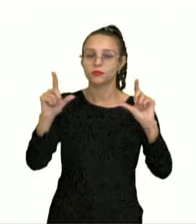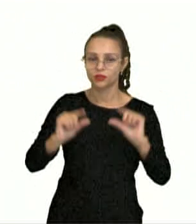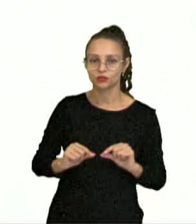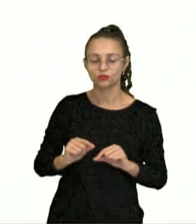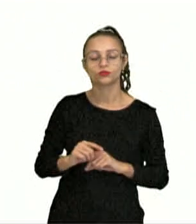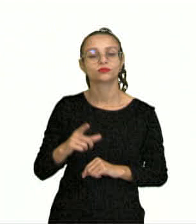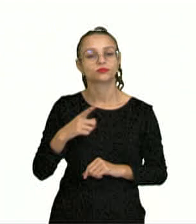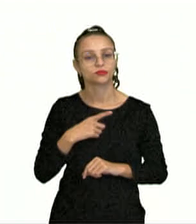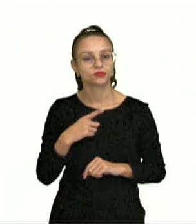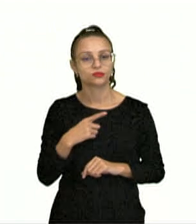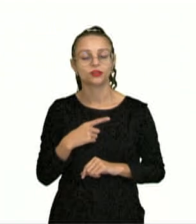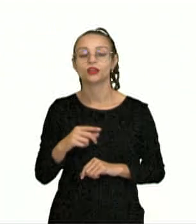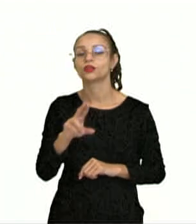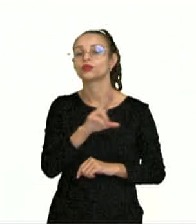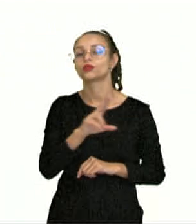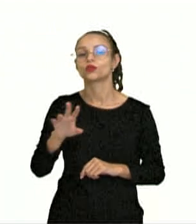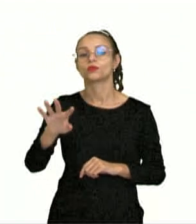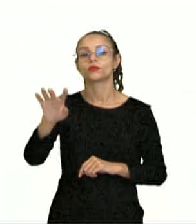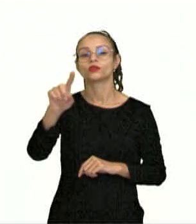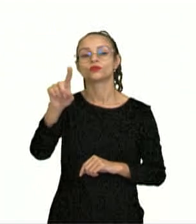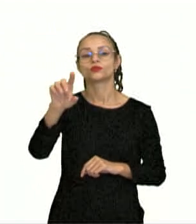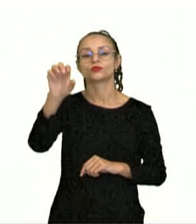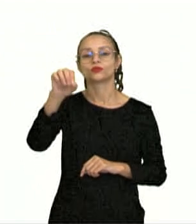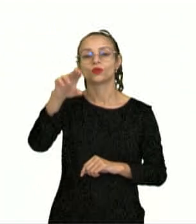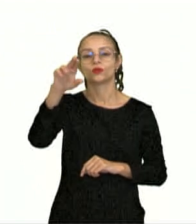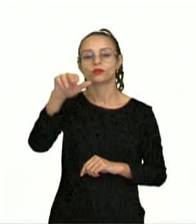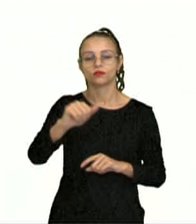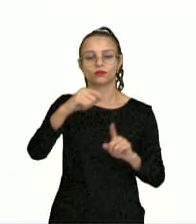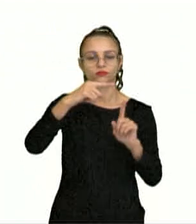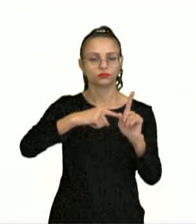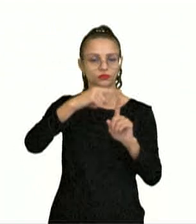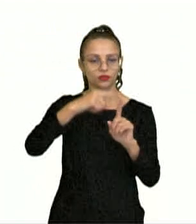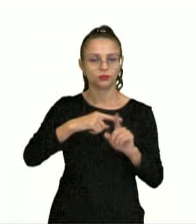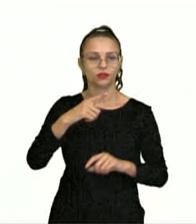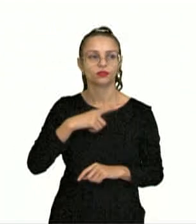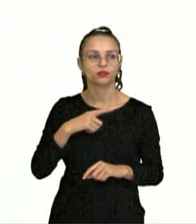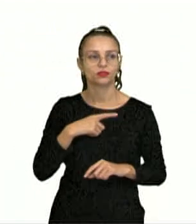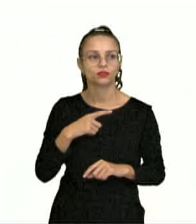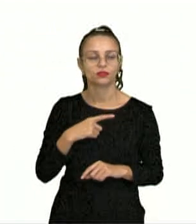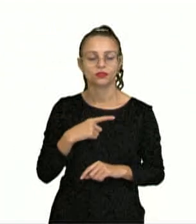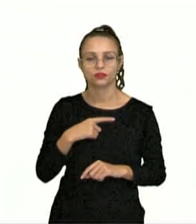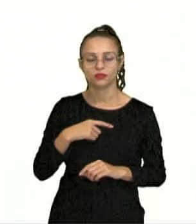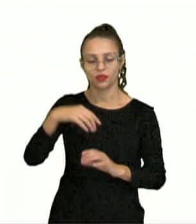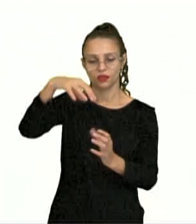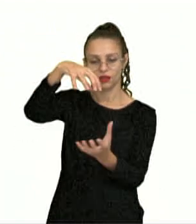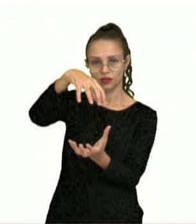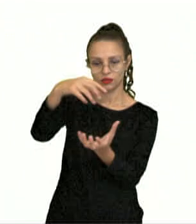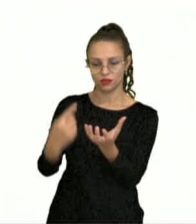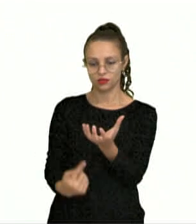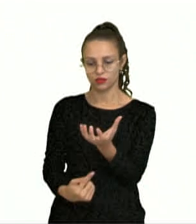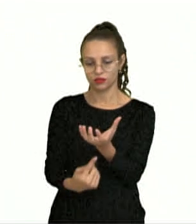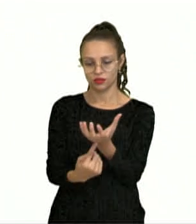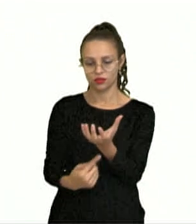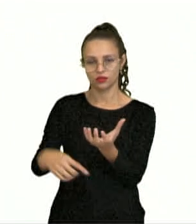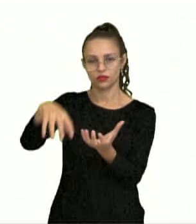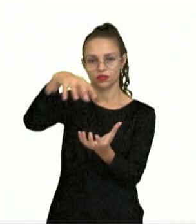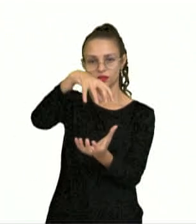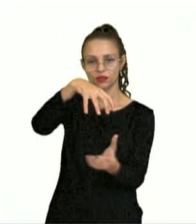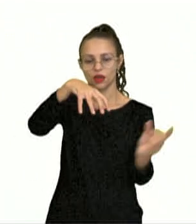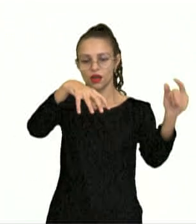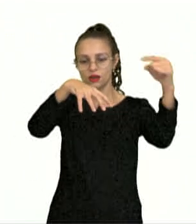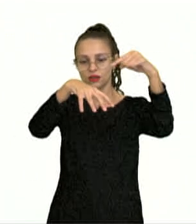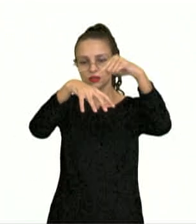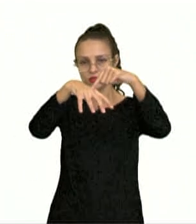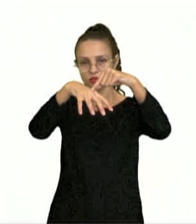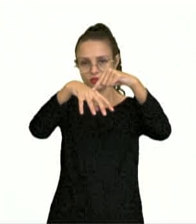tem as chamadas zonas térmicas. Então eu tenho as zonas polares, que são as menos aquecidas